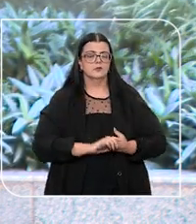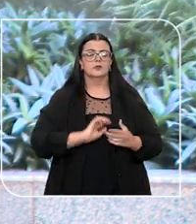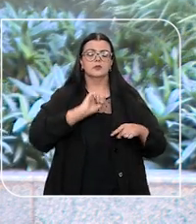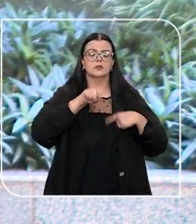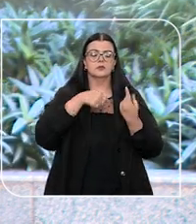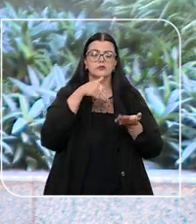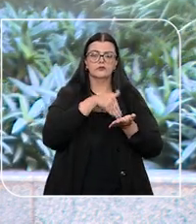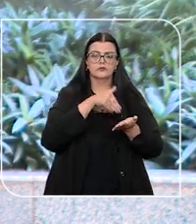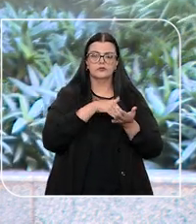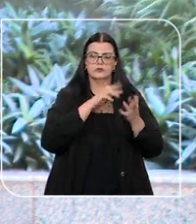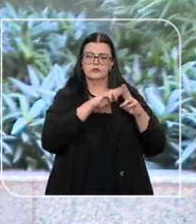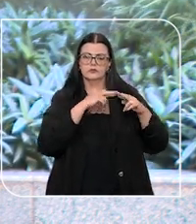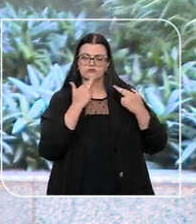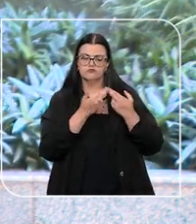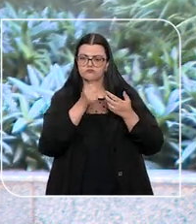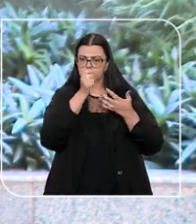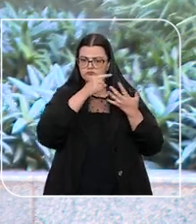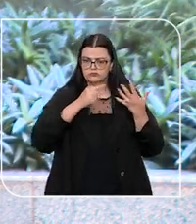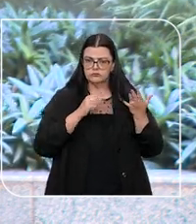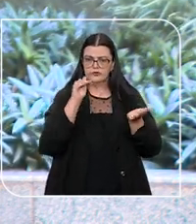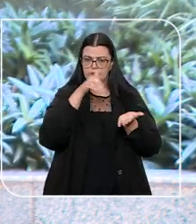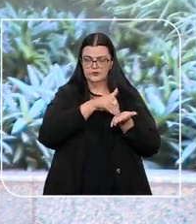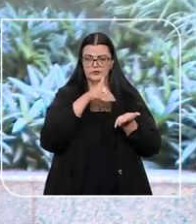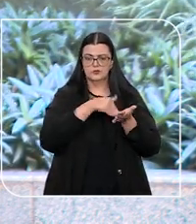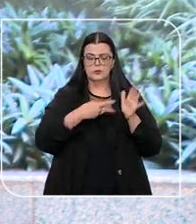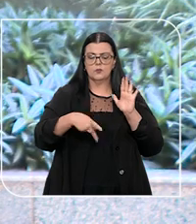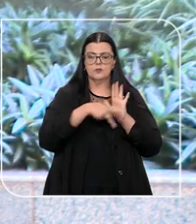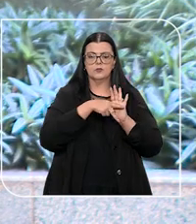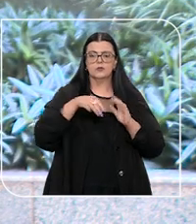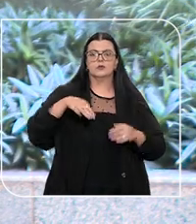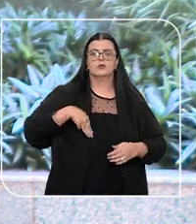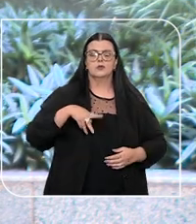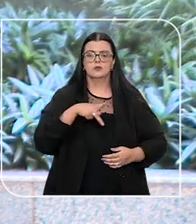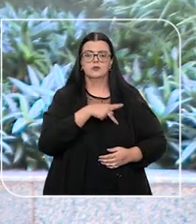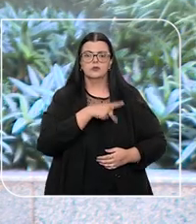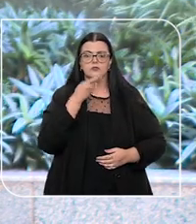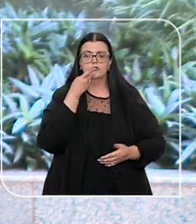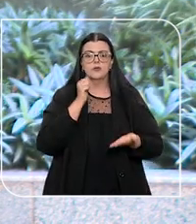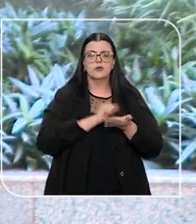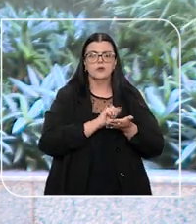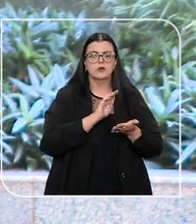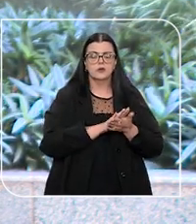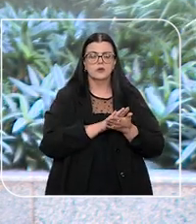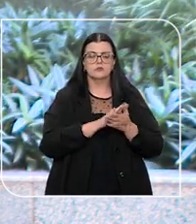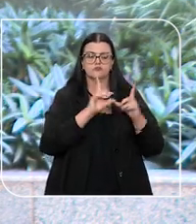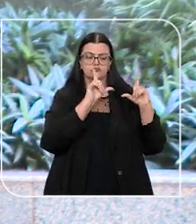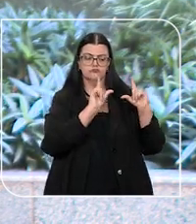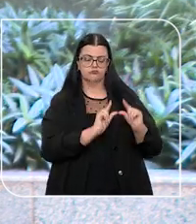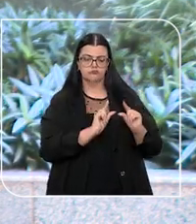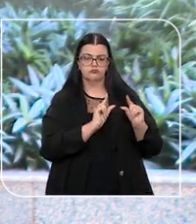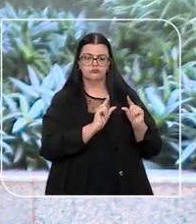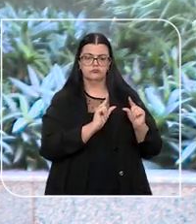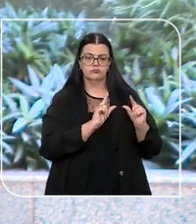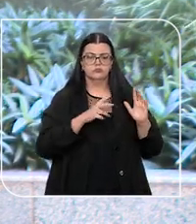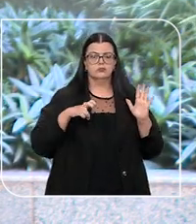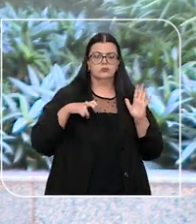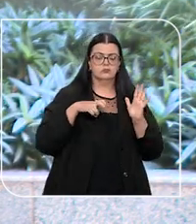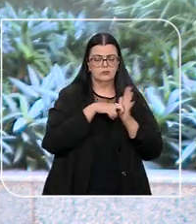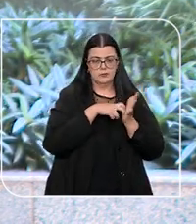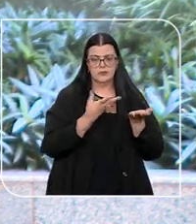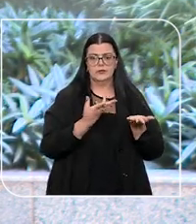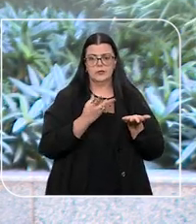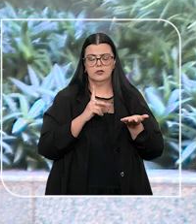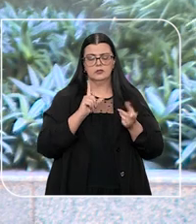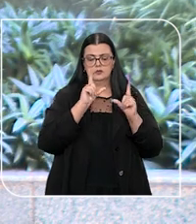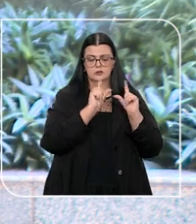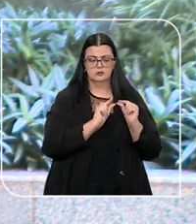final da audiência, em alegações finais, o próprio MP pediu a aplicação da causa de diminuição de pena, o que foi